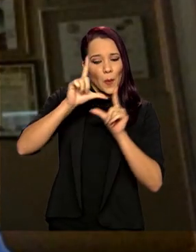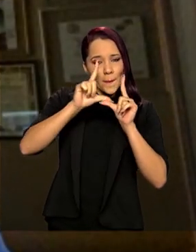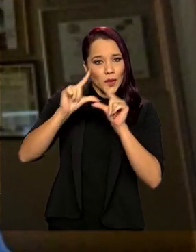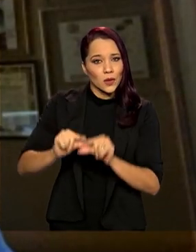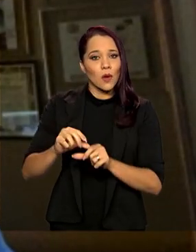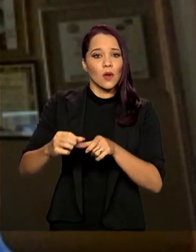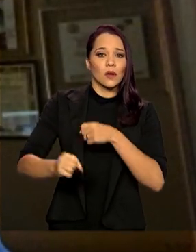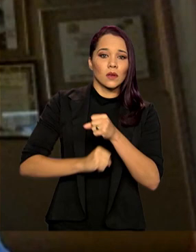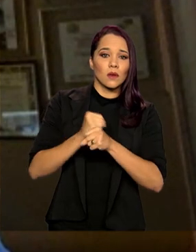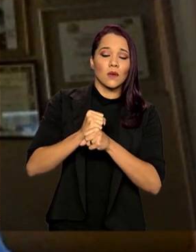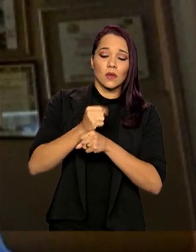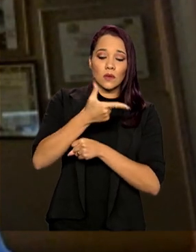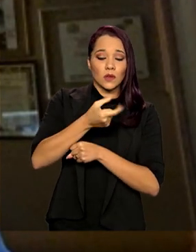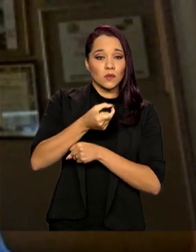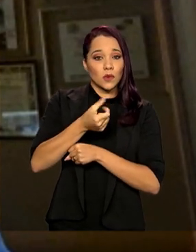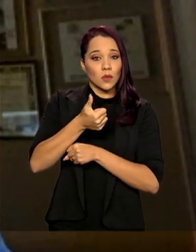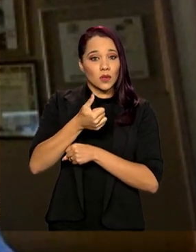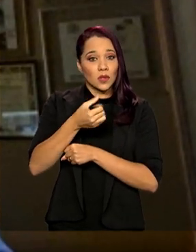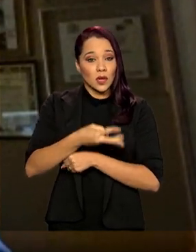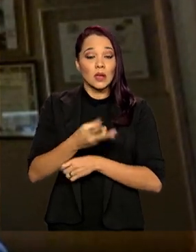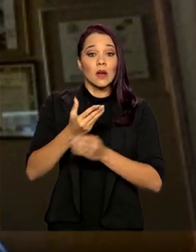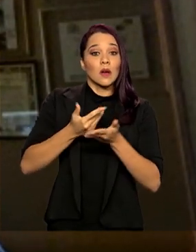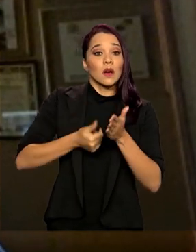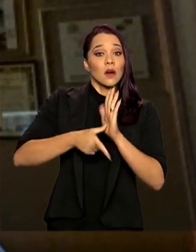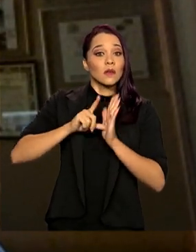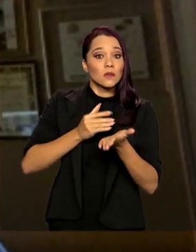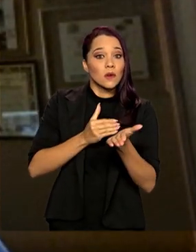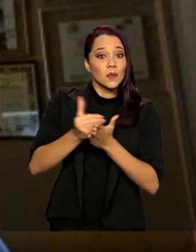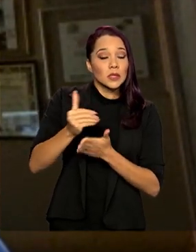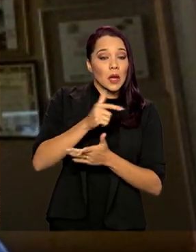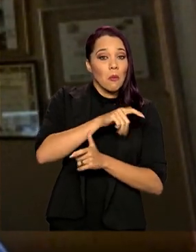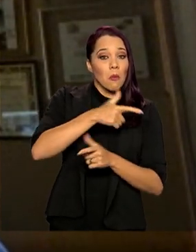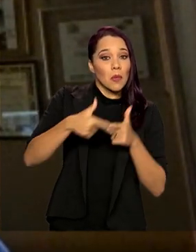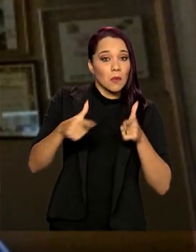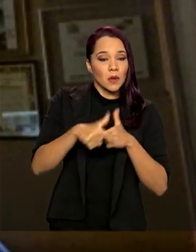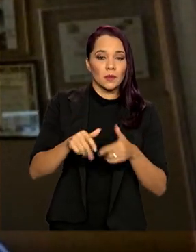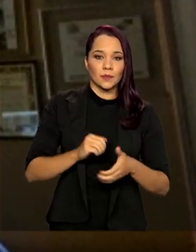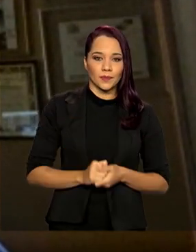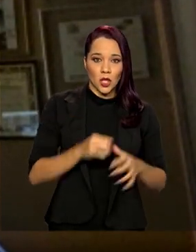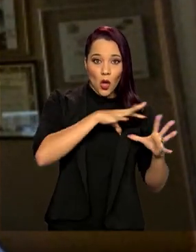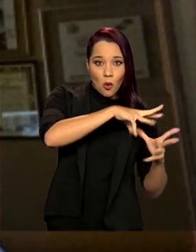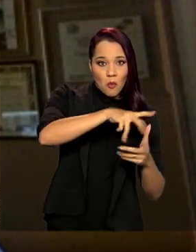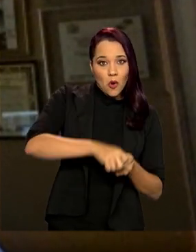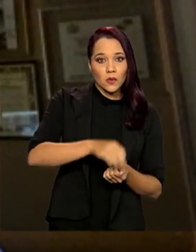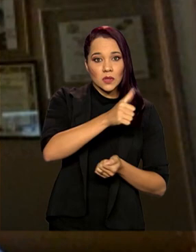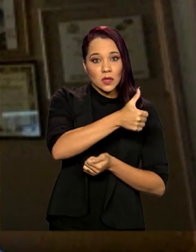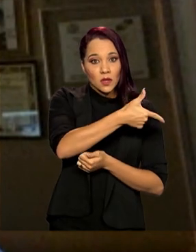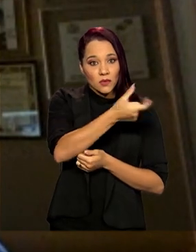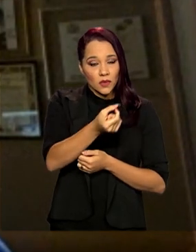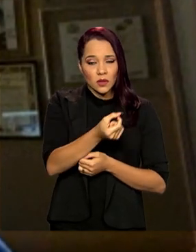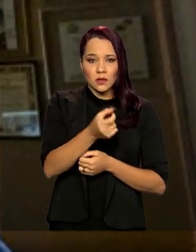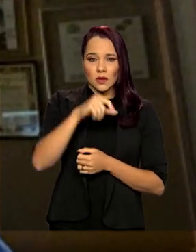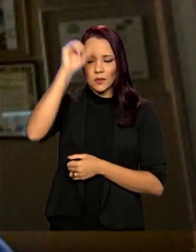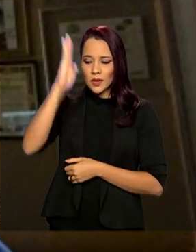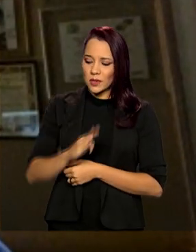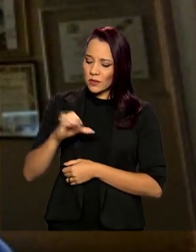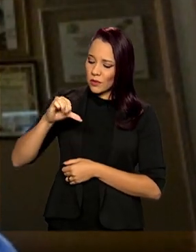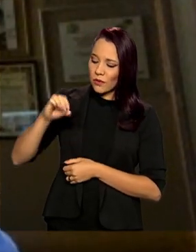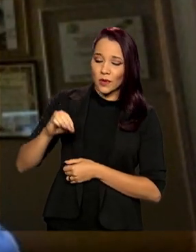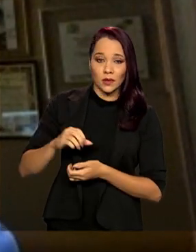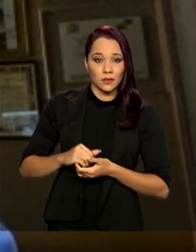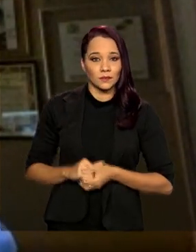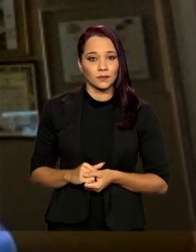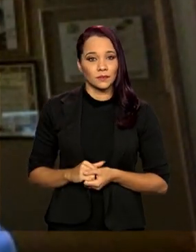2013, antes de começar a crise. Ou seja, o mundo está em 120% e o Brasil em 90%. Daí,